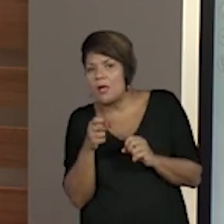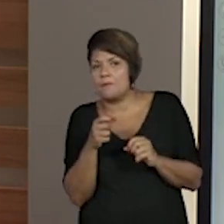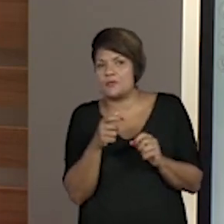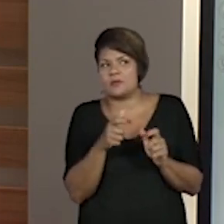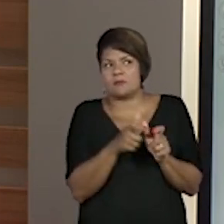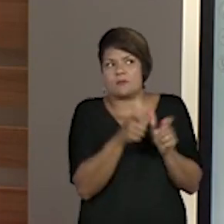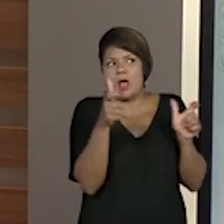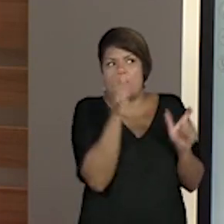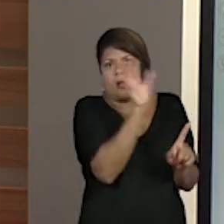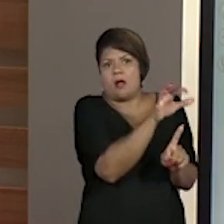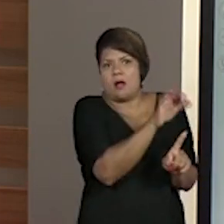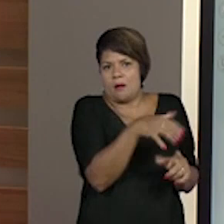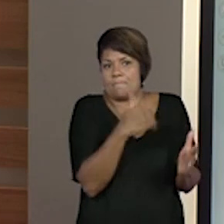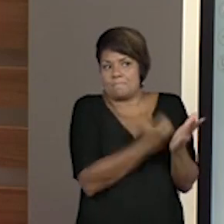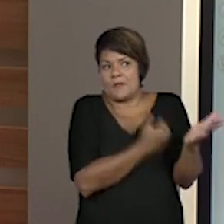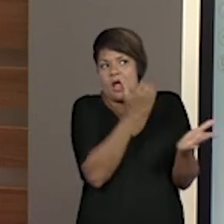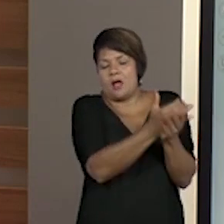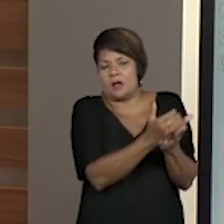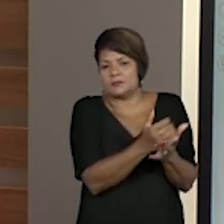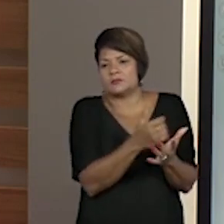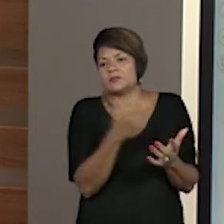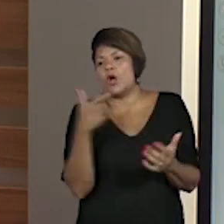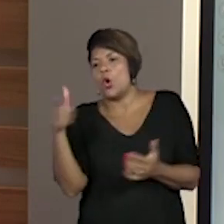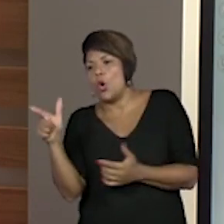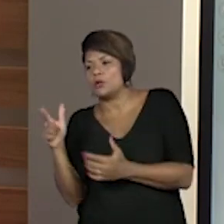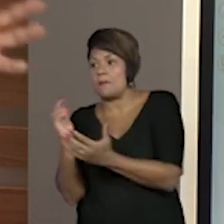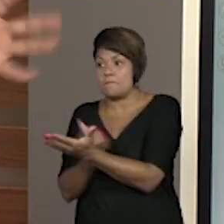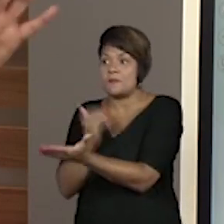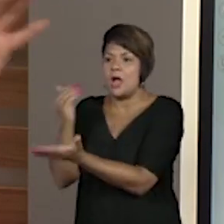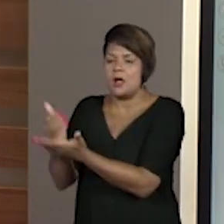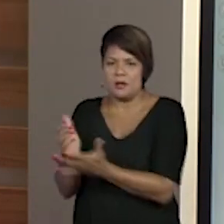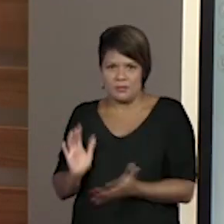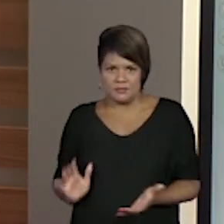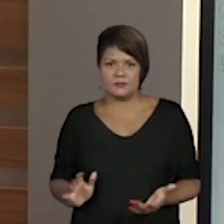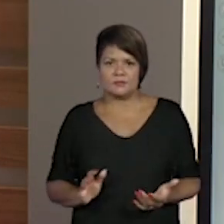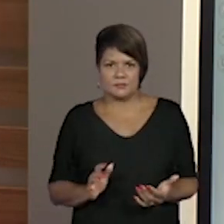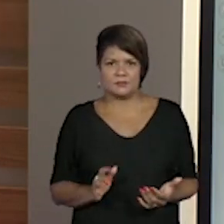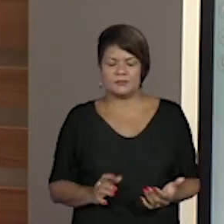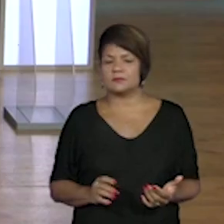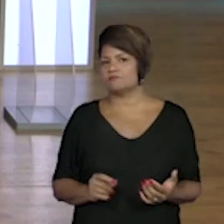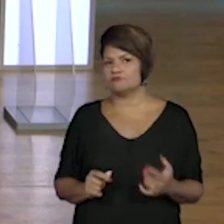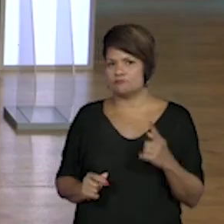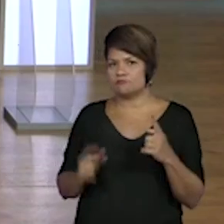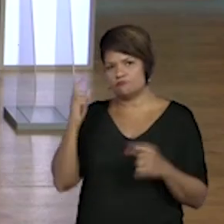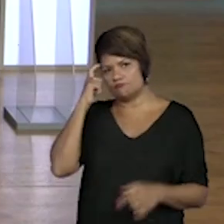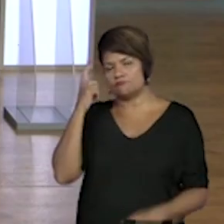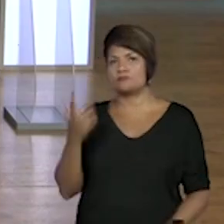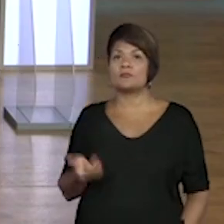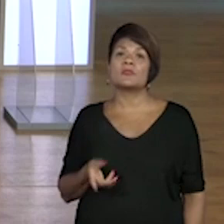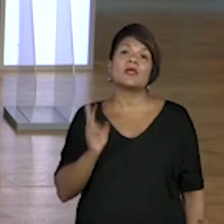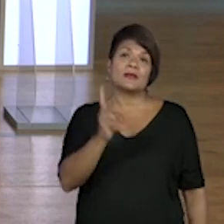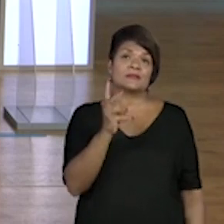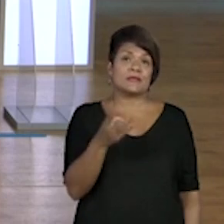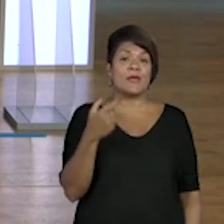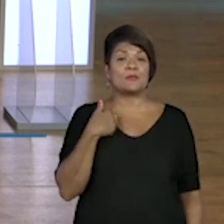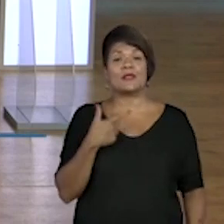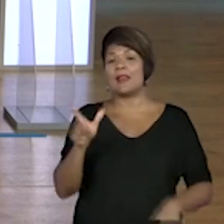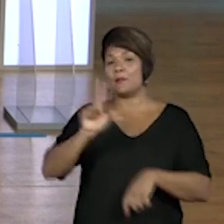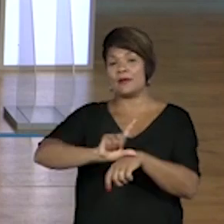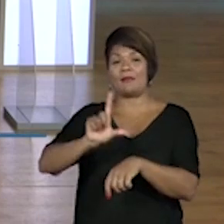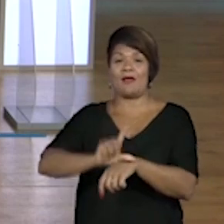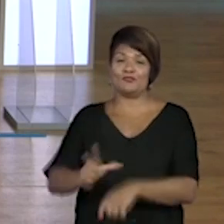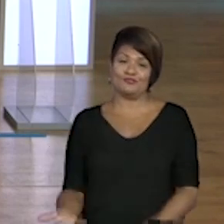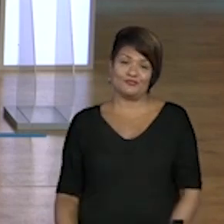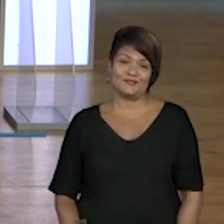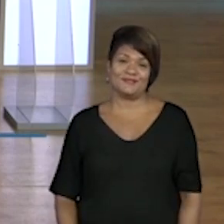de diferentes influências no mesmo lugar? Você consegue pensar em algum lugar, professora? Ah, eu sempre consigo lembrar da liberdade,